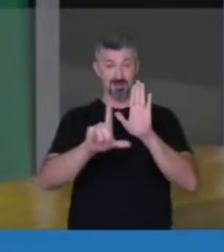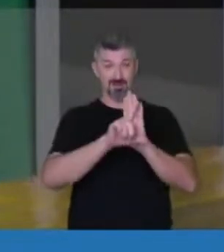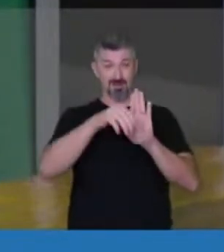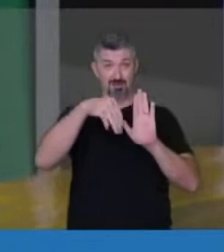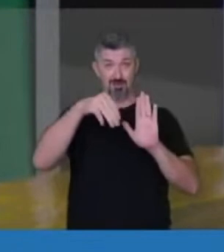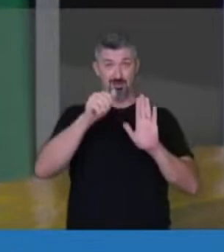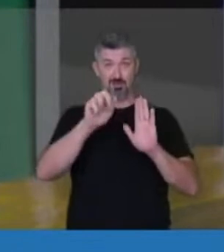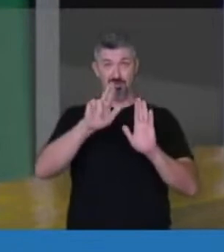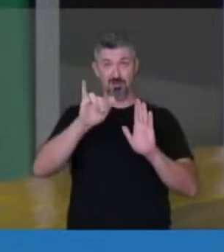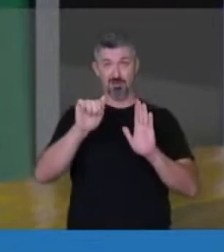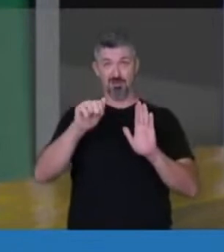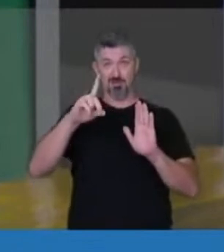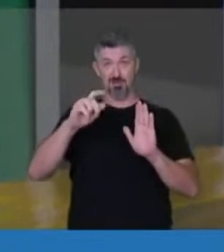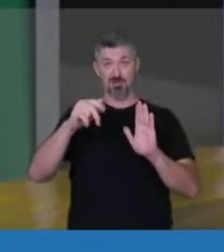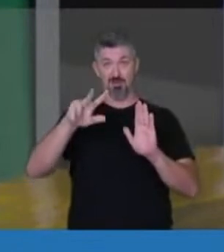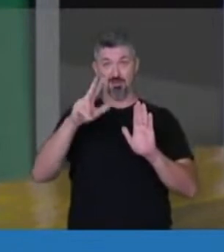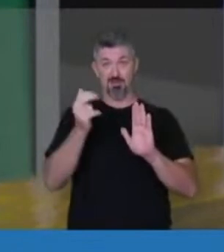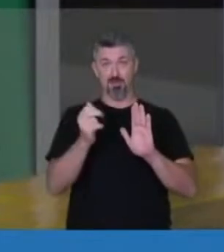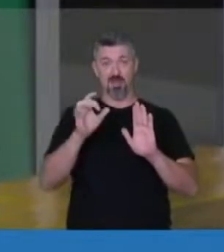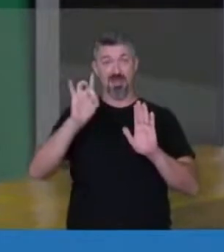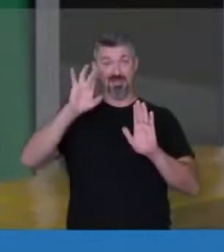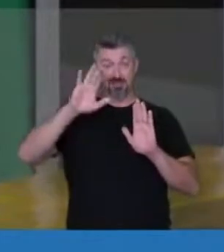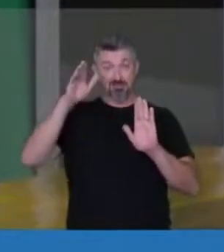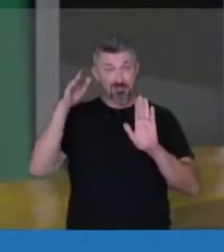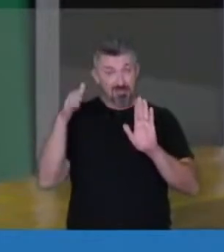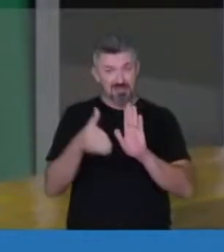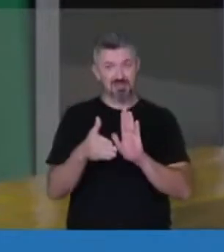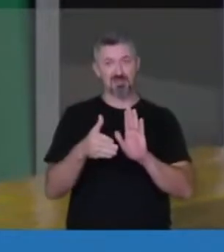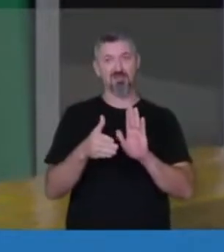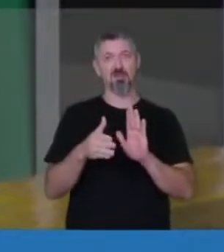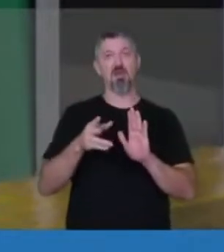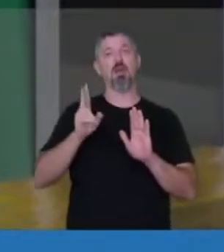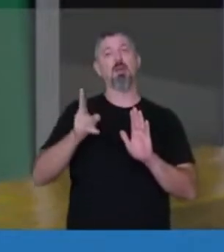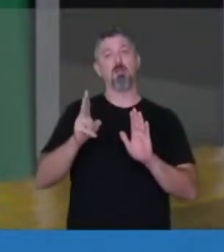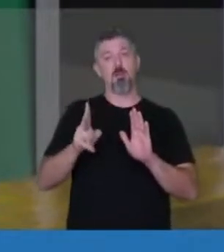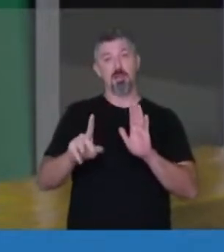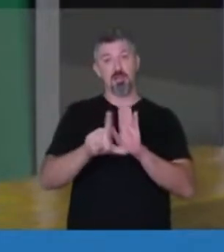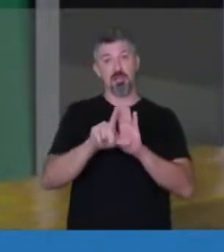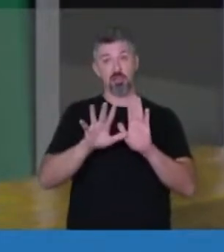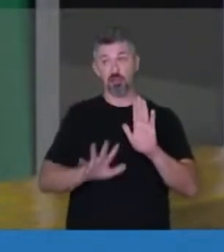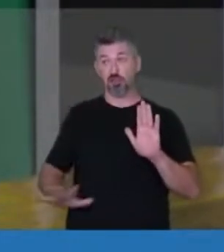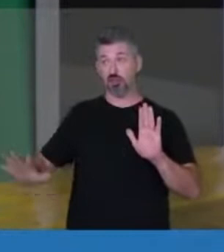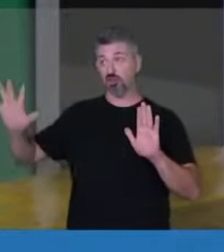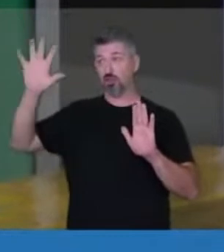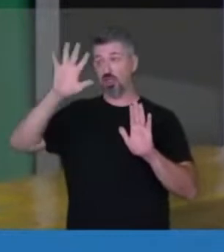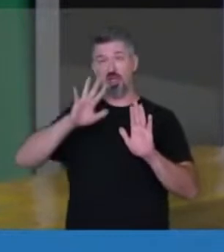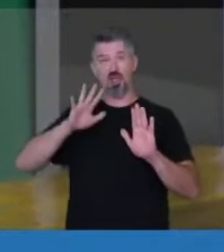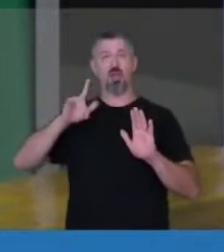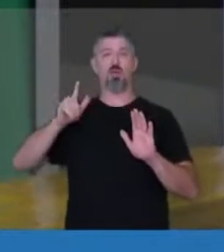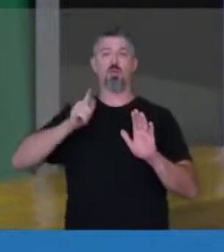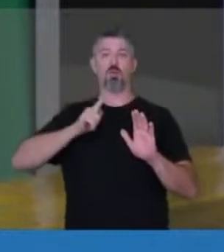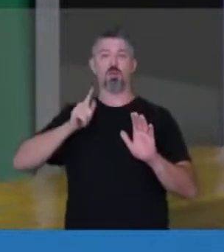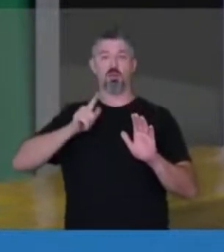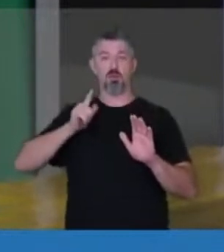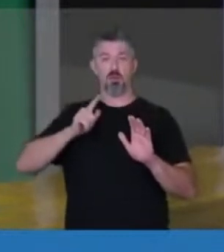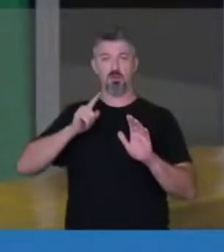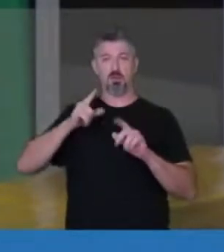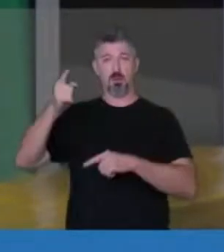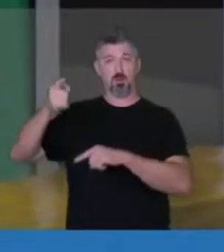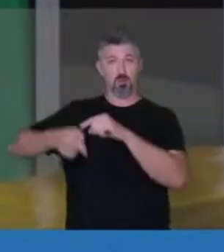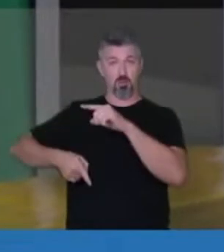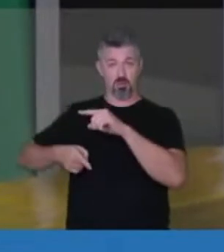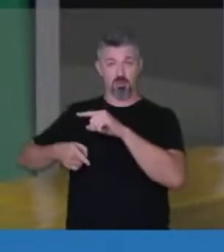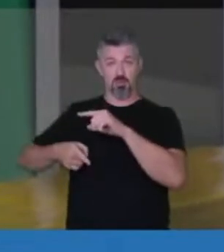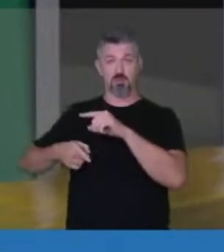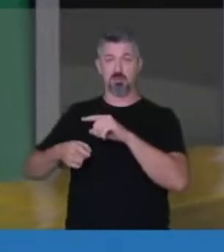Penha é uma lei específica, embora a lei geral tivesse feito essa proibição,